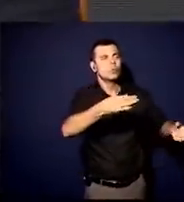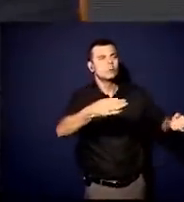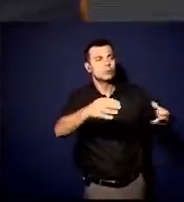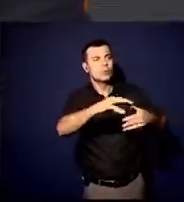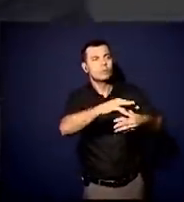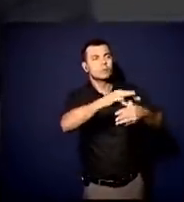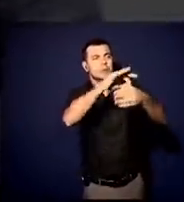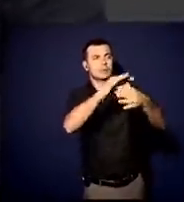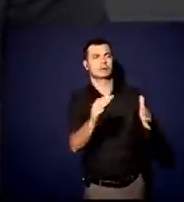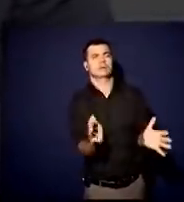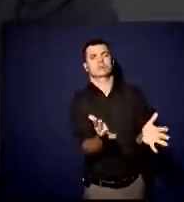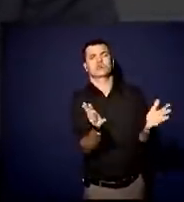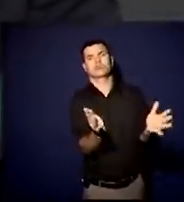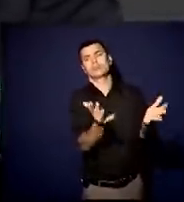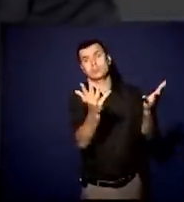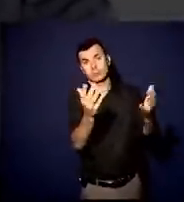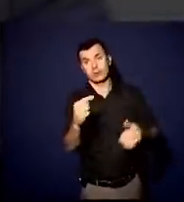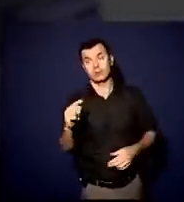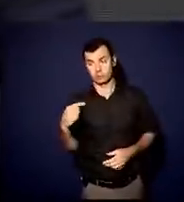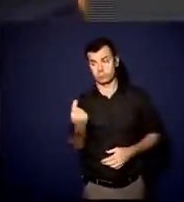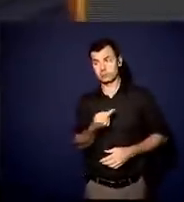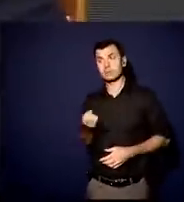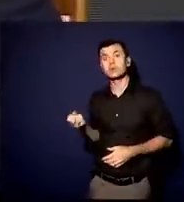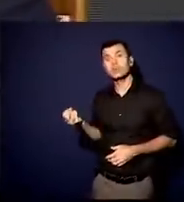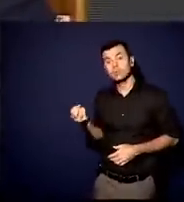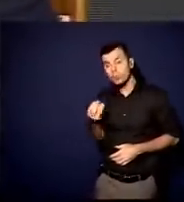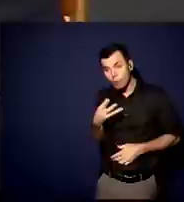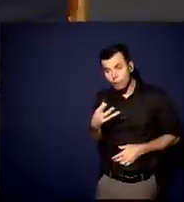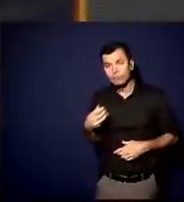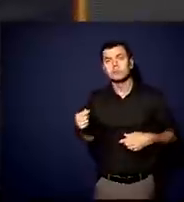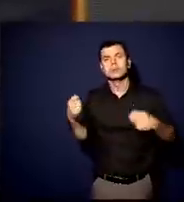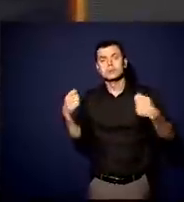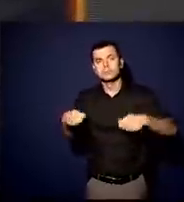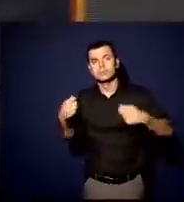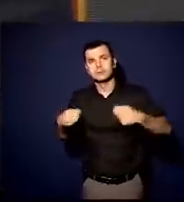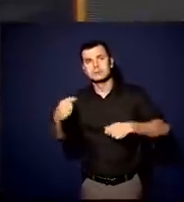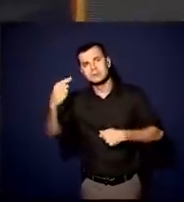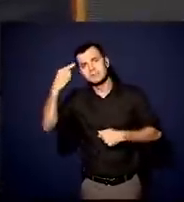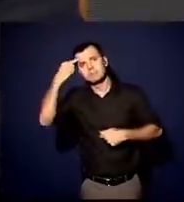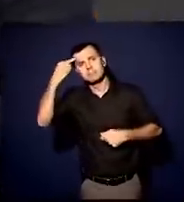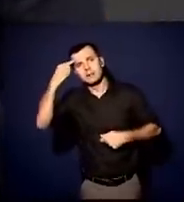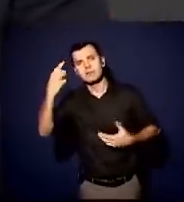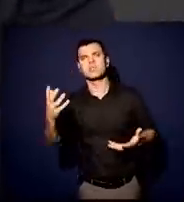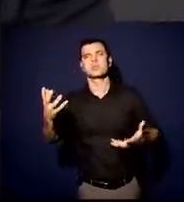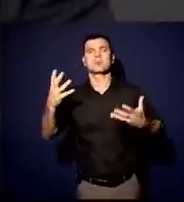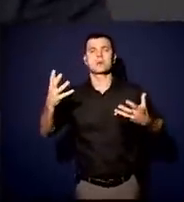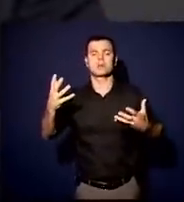país. É isso que essa nova geração tem que fazer. Nós temos que ser uma geração mais do que procurar cargo.